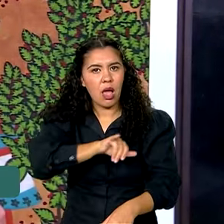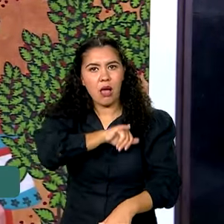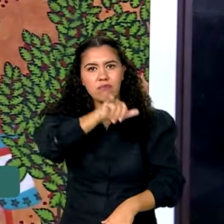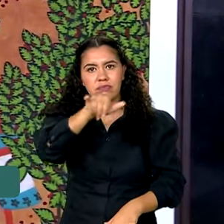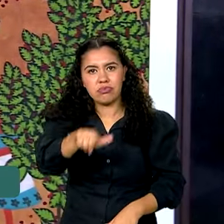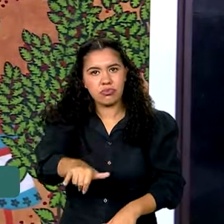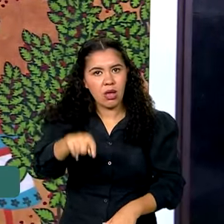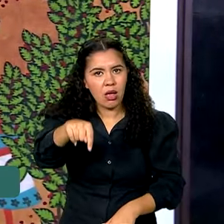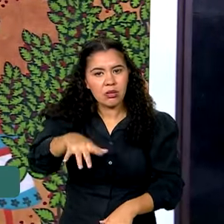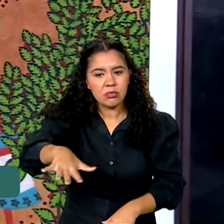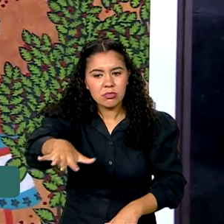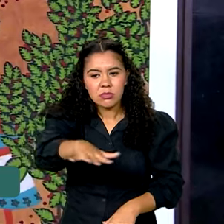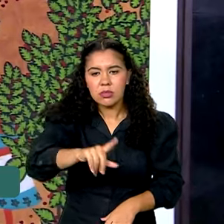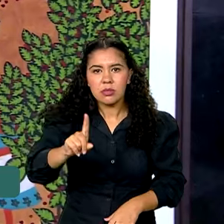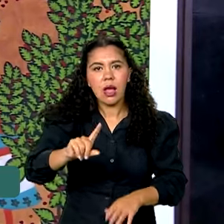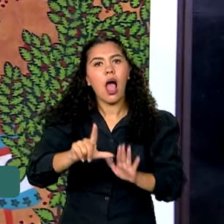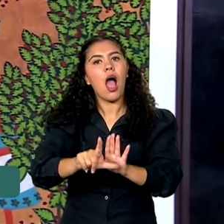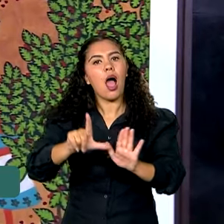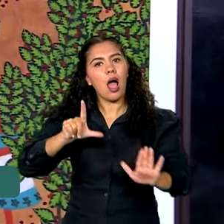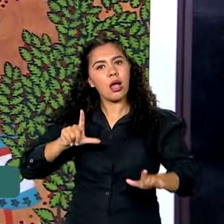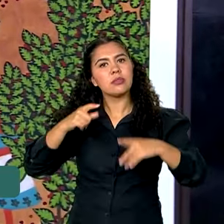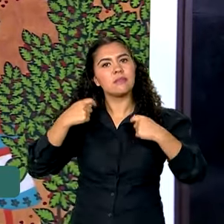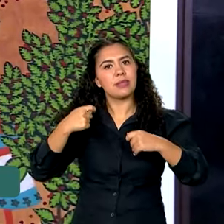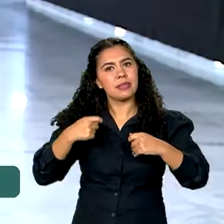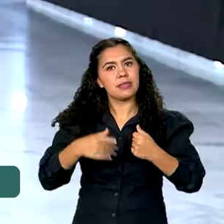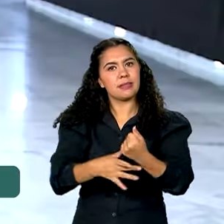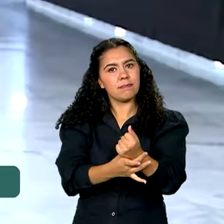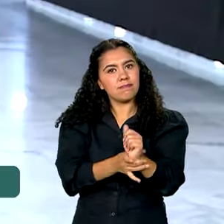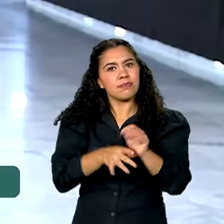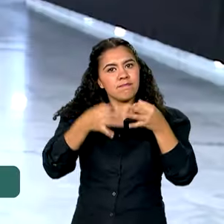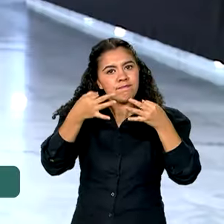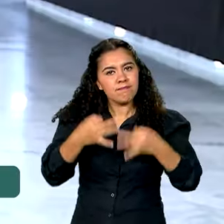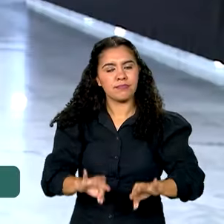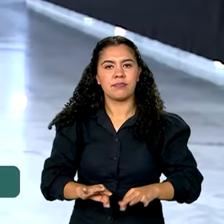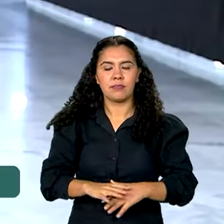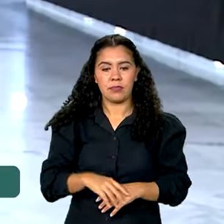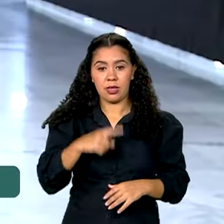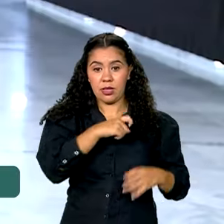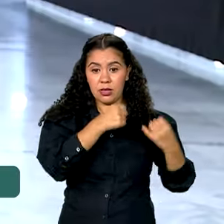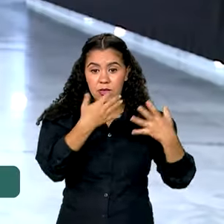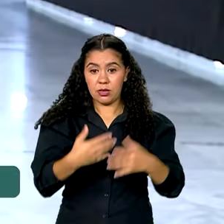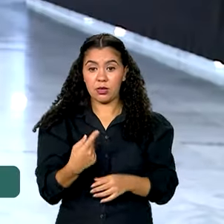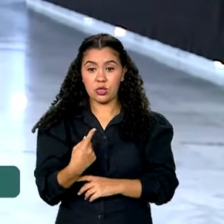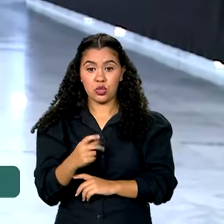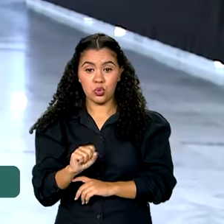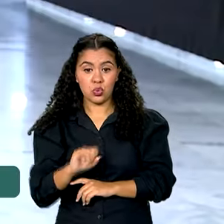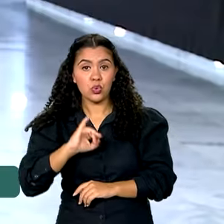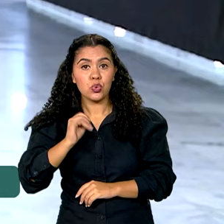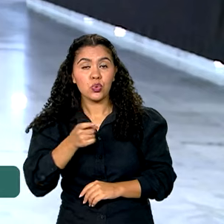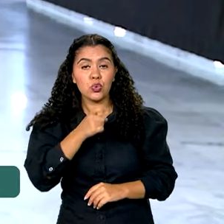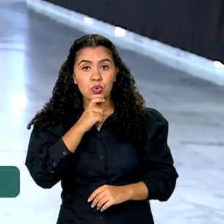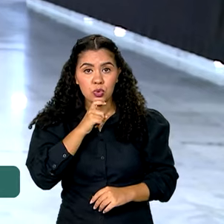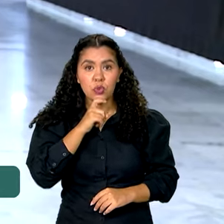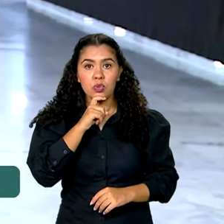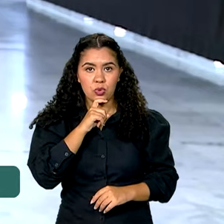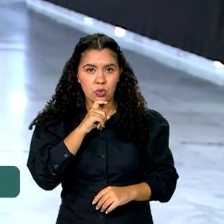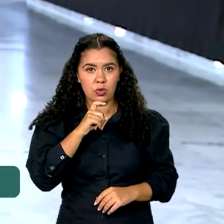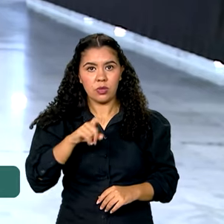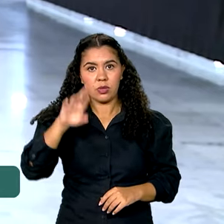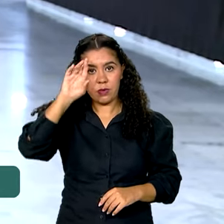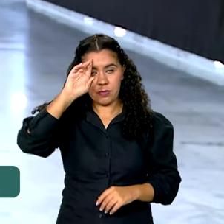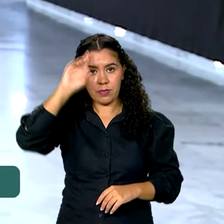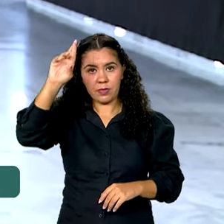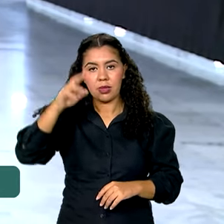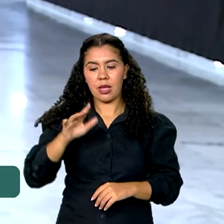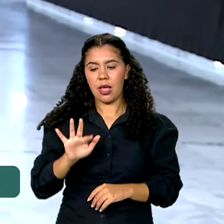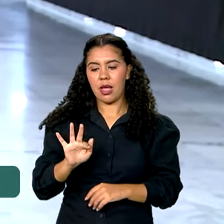voos sem a gente poder ter a segurança da pista. No dia 18 de julho, está previsto a vinda do CEO mundial da Fraport ao